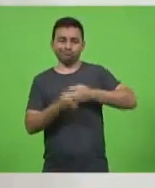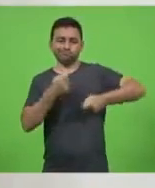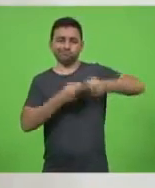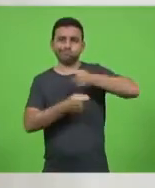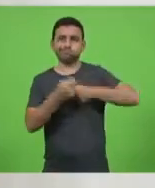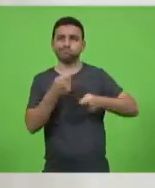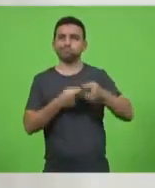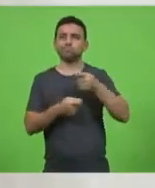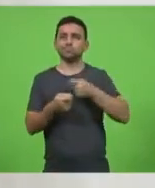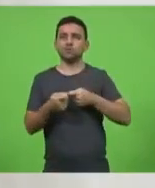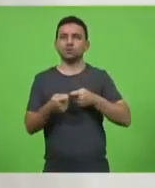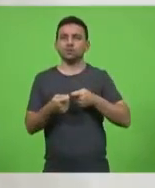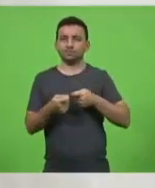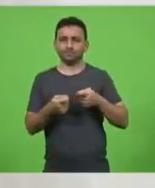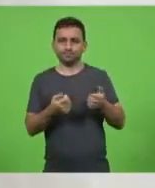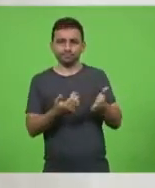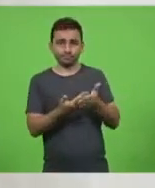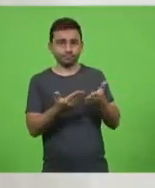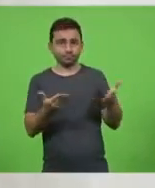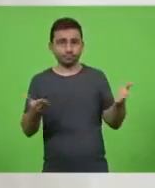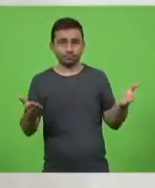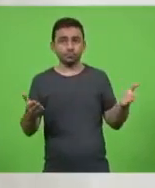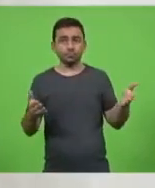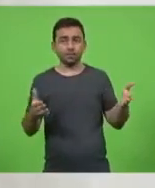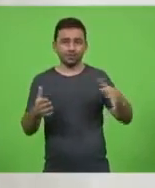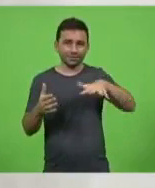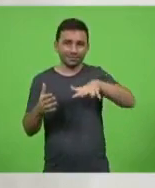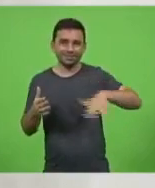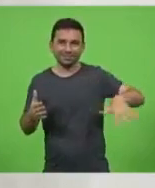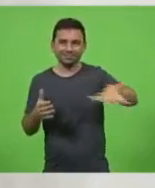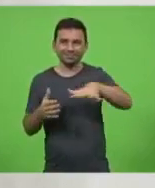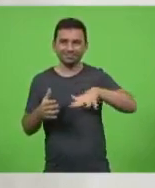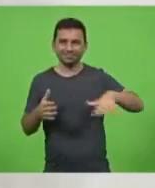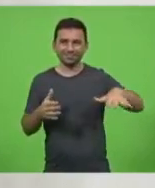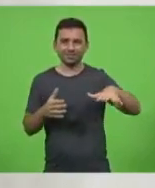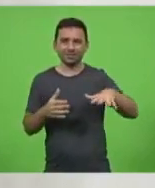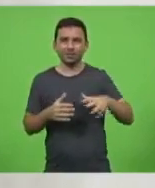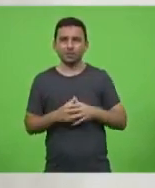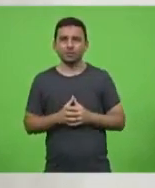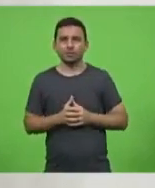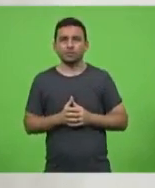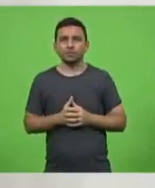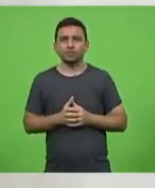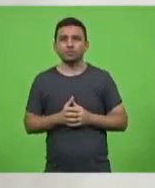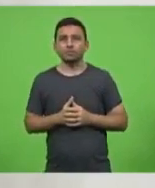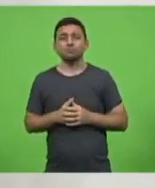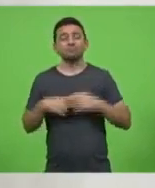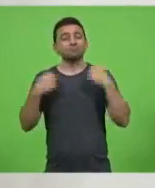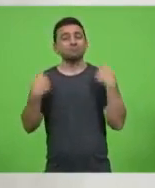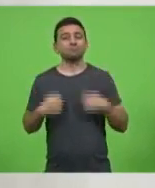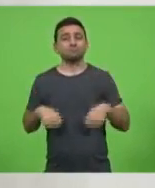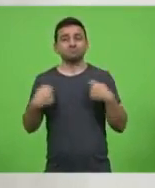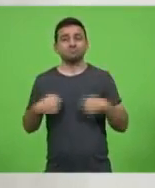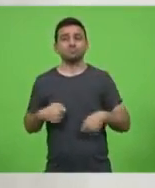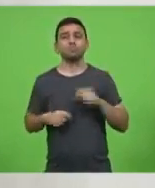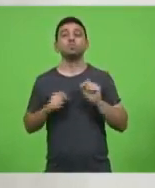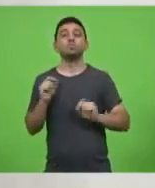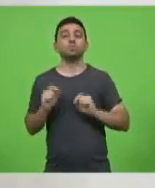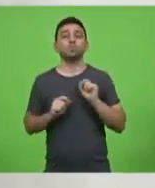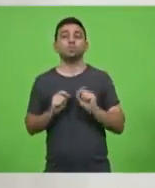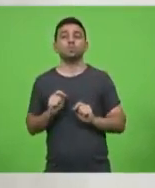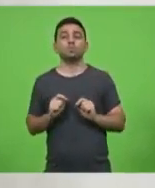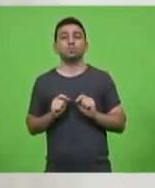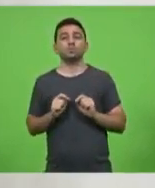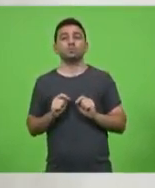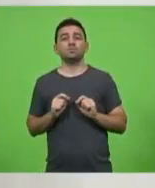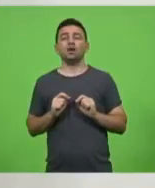Então, para esta, para este segmento, melhor dizendo, é preciso a